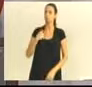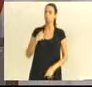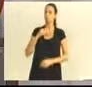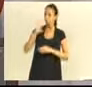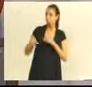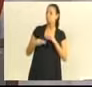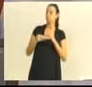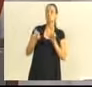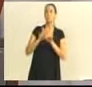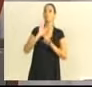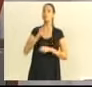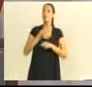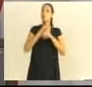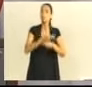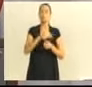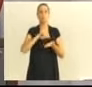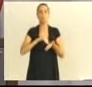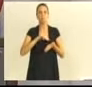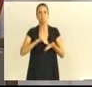procurei o secretário Alexandro,